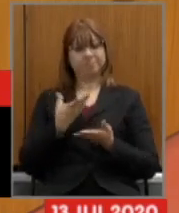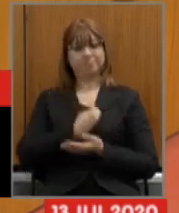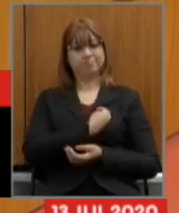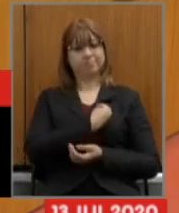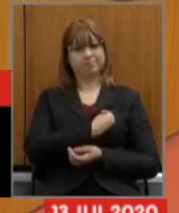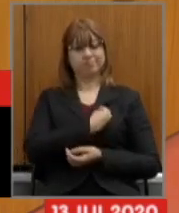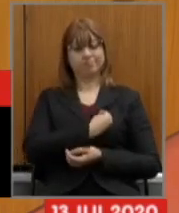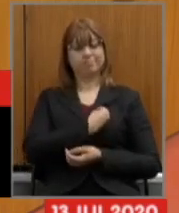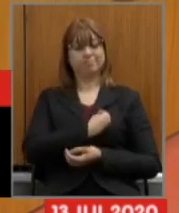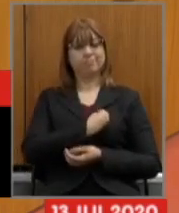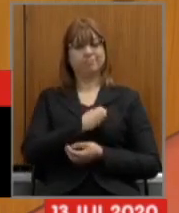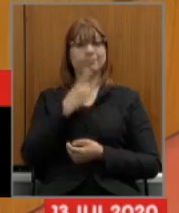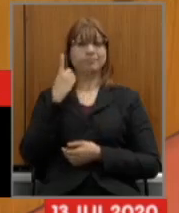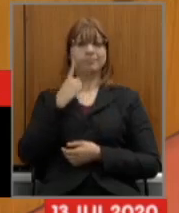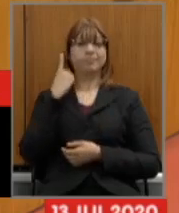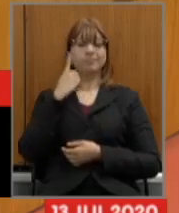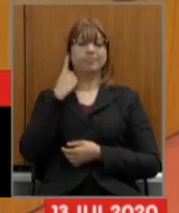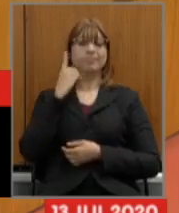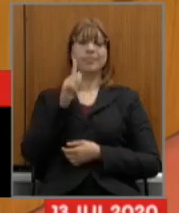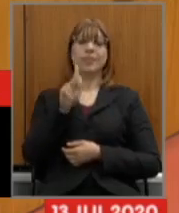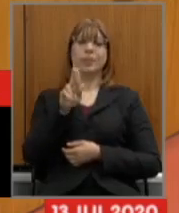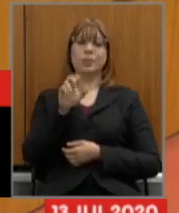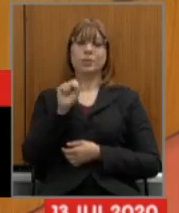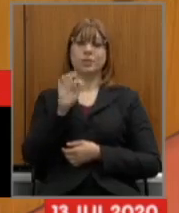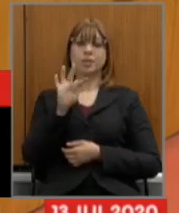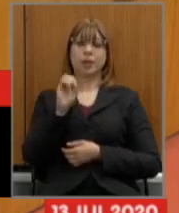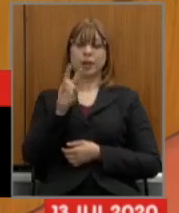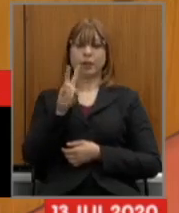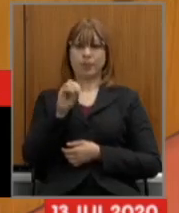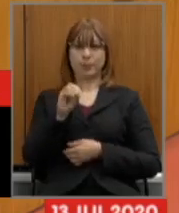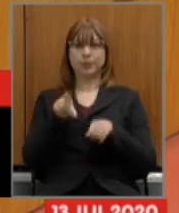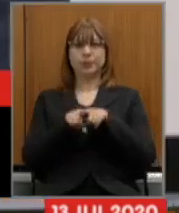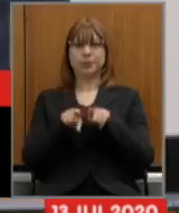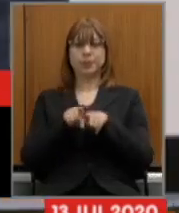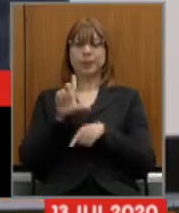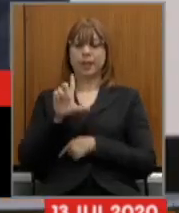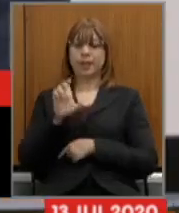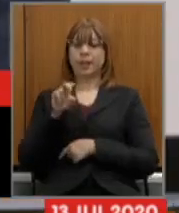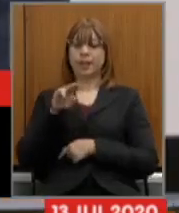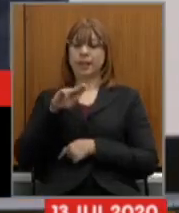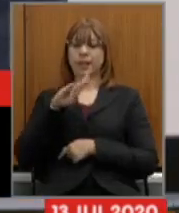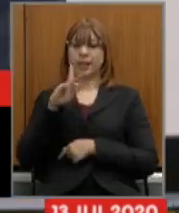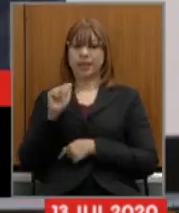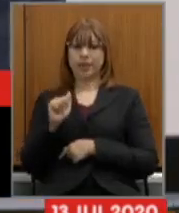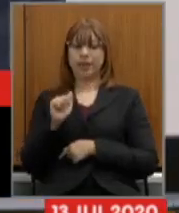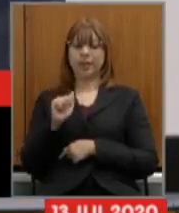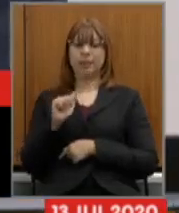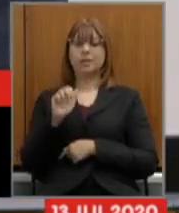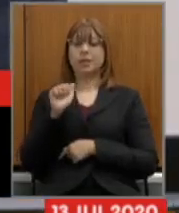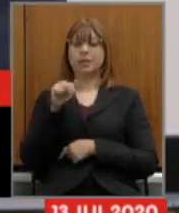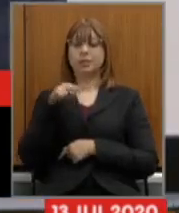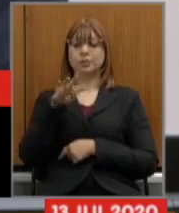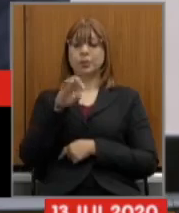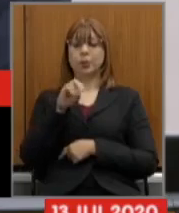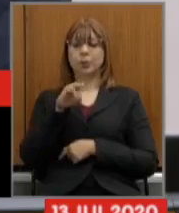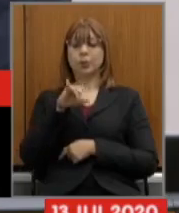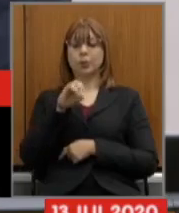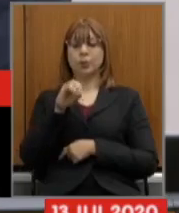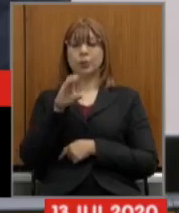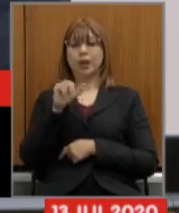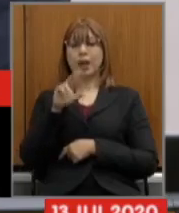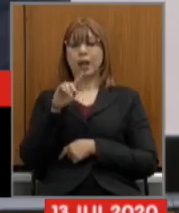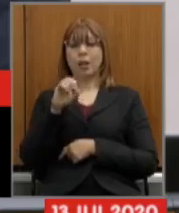deputados neste seminário deputado Gustavo Santana deputado Leninha deputado Antônio Carlos Arantes